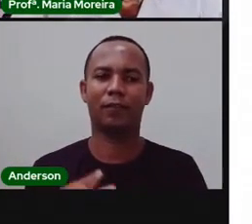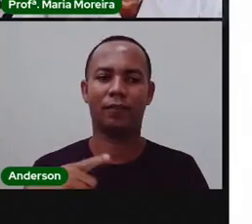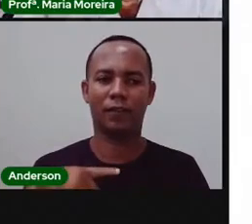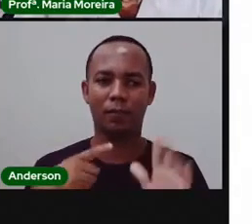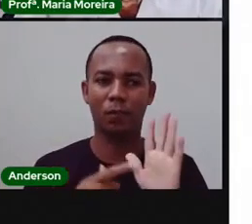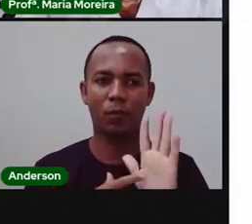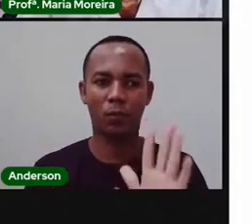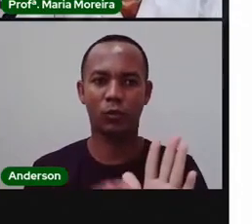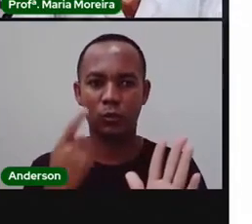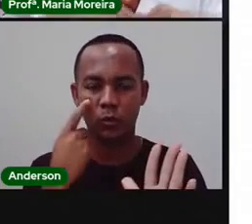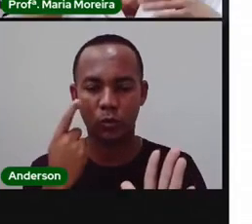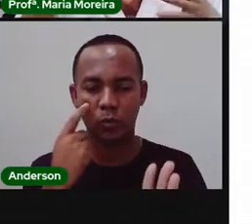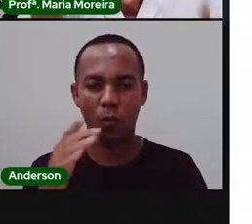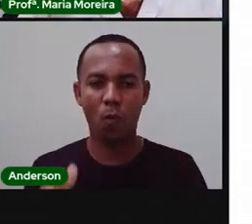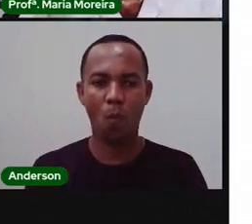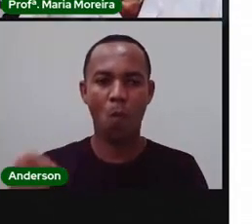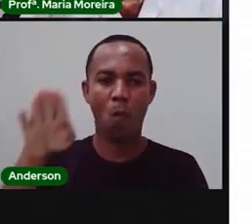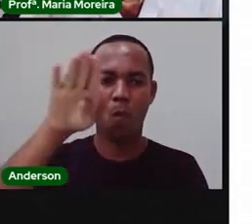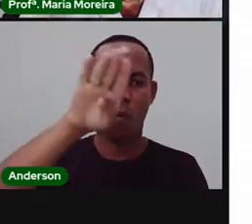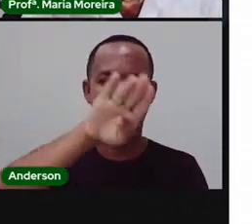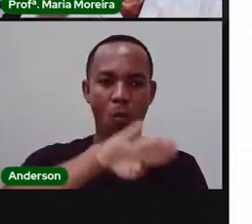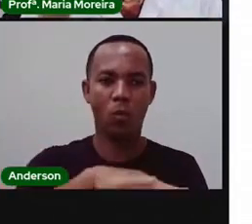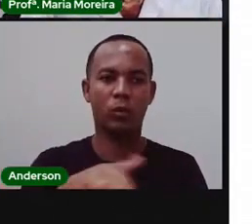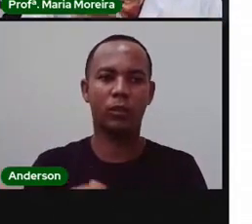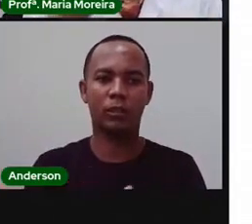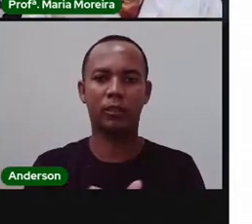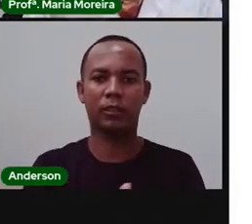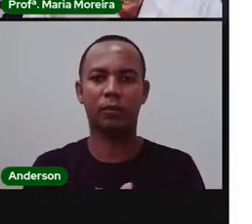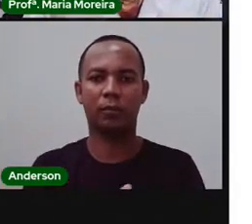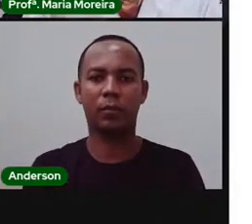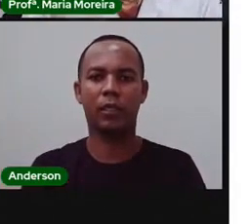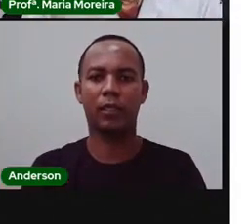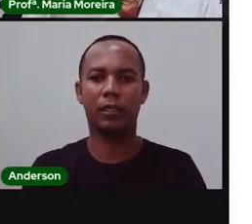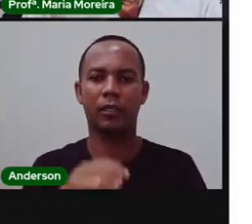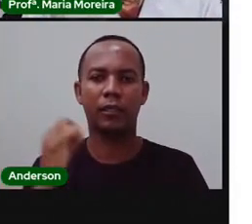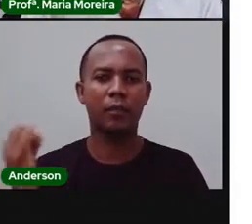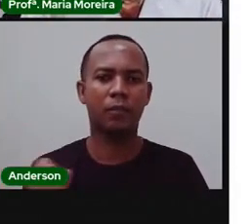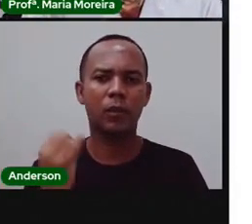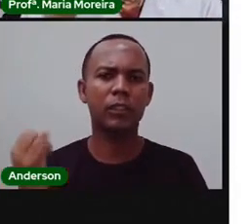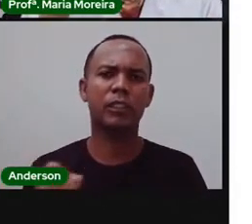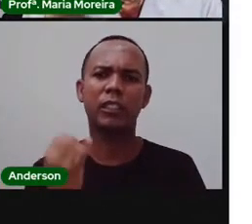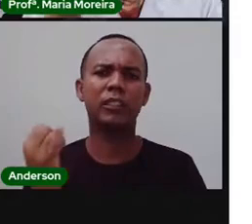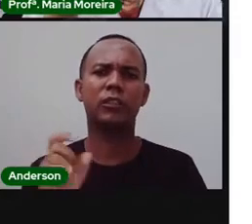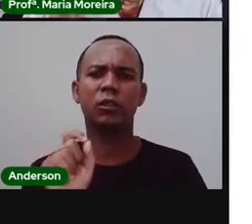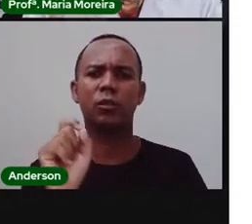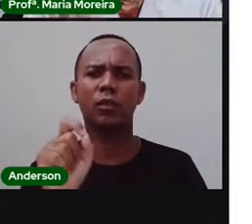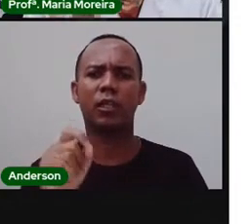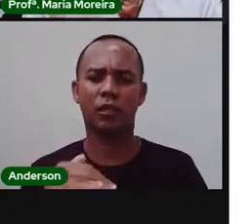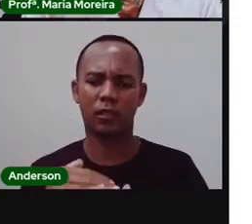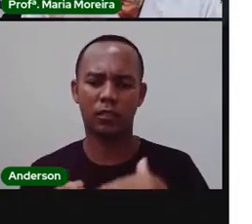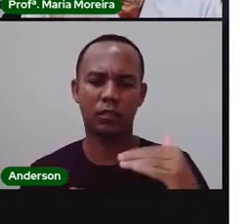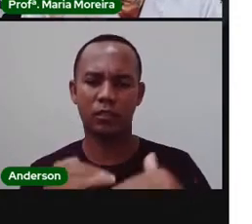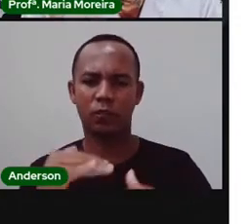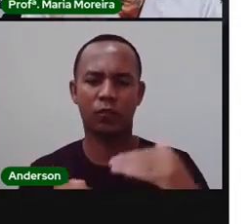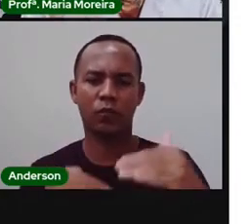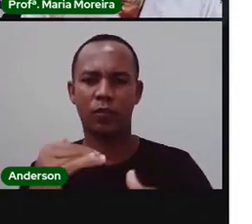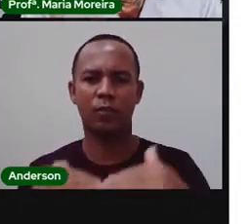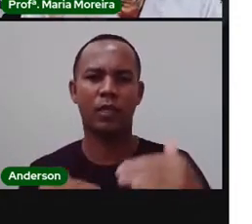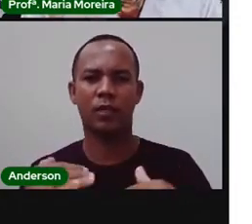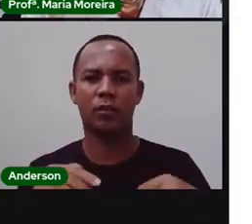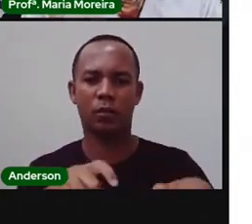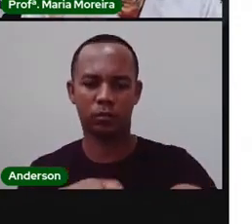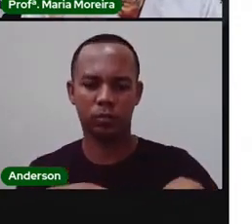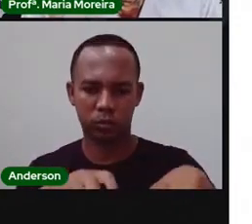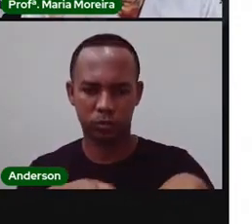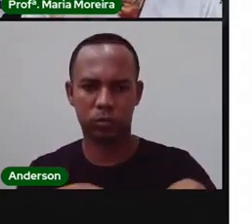mostrou serra, já falou sobre agricultura. Então o solo é importante para o quê? Para o desenvolvimento da agricultura e da